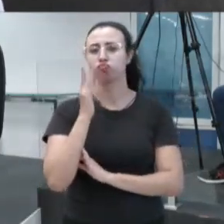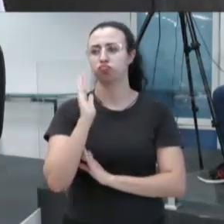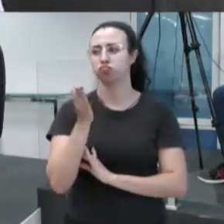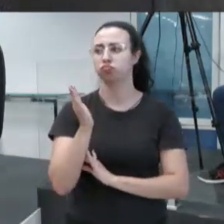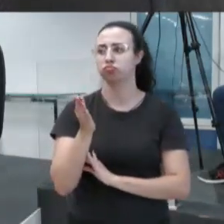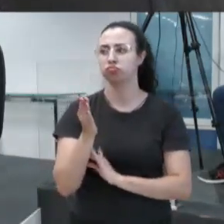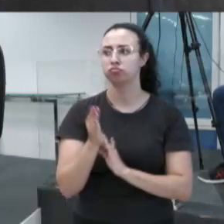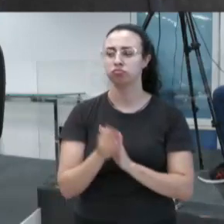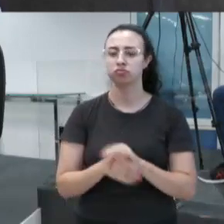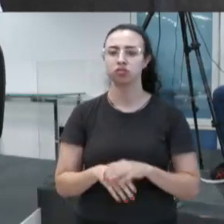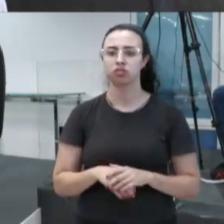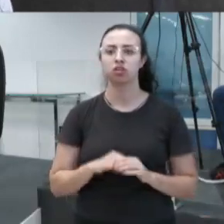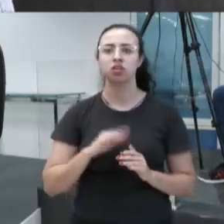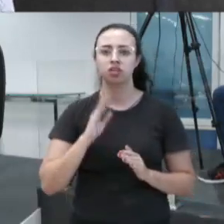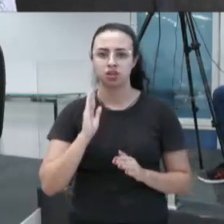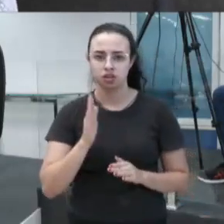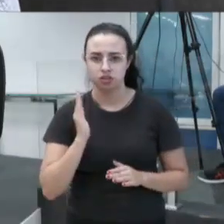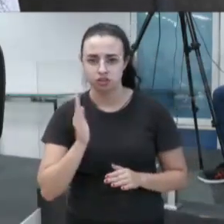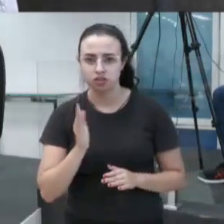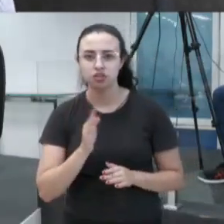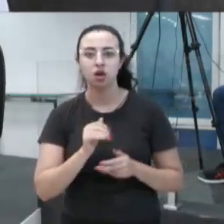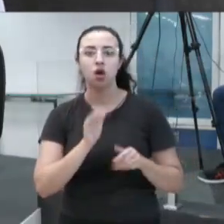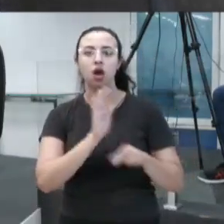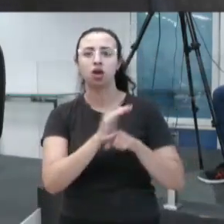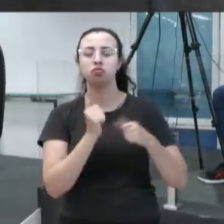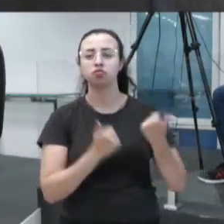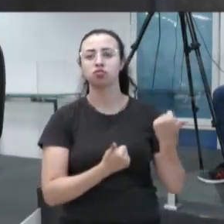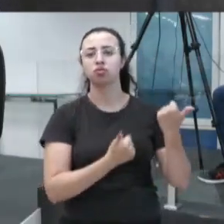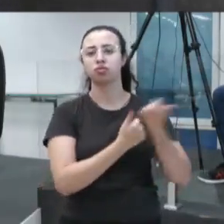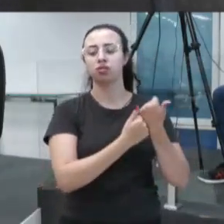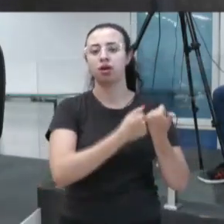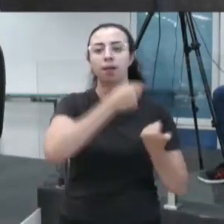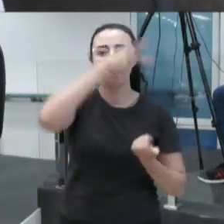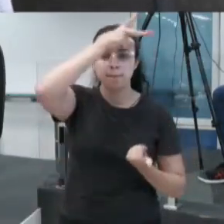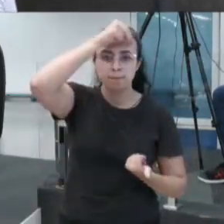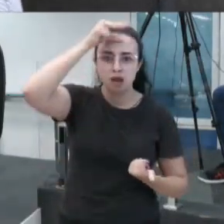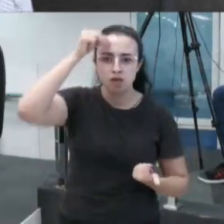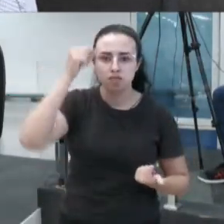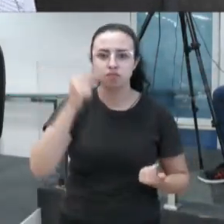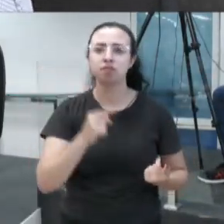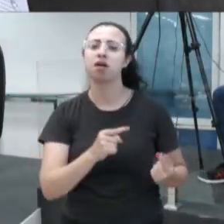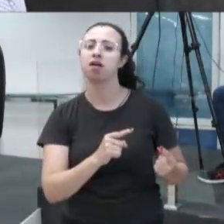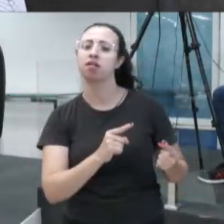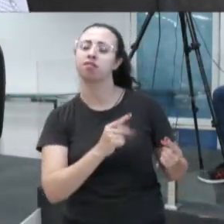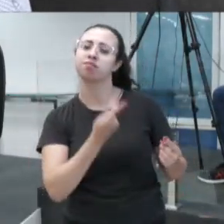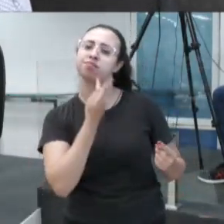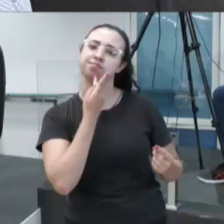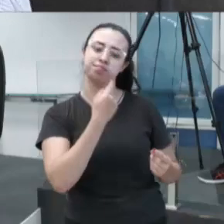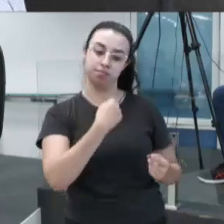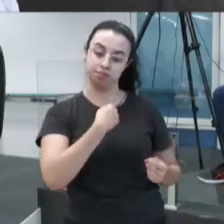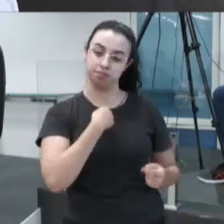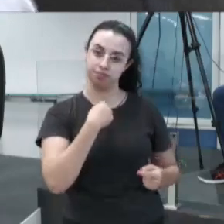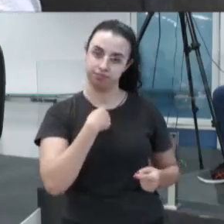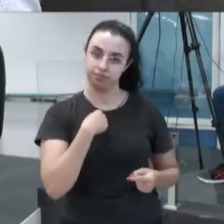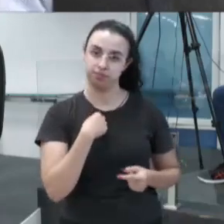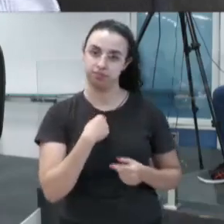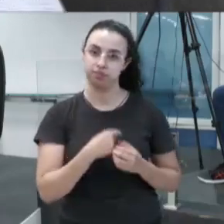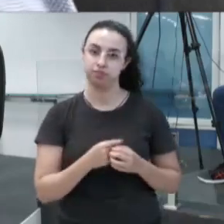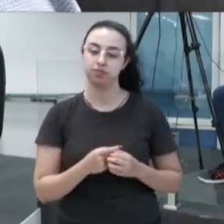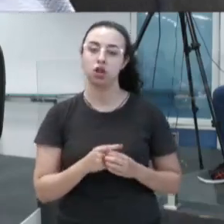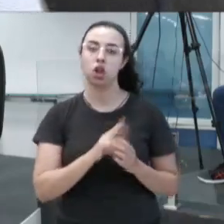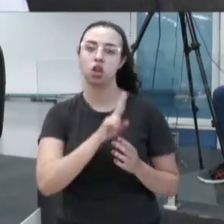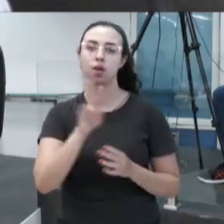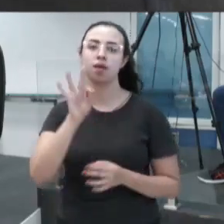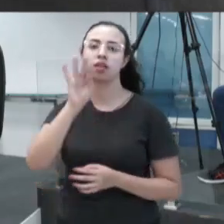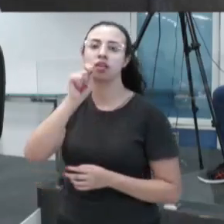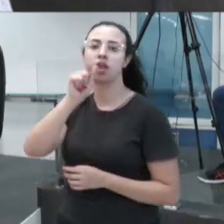fomos afrontados pelo assessor do prefeito, de Divinópolis, nas redes sociais, falou, né, grande Tales Duque, que não